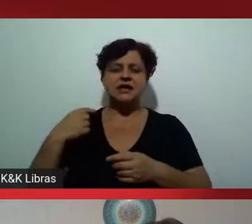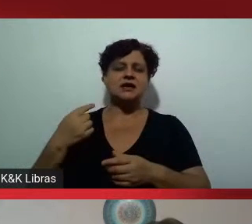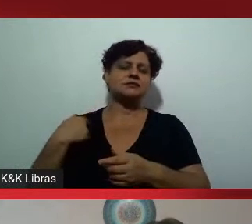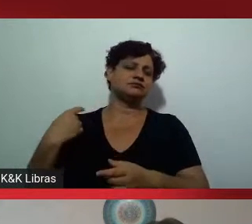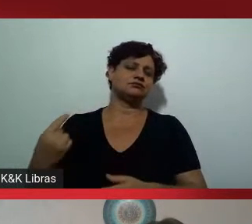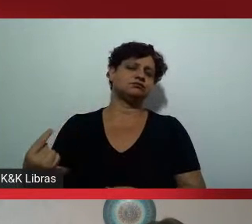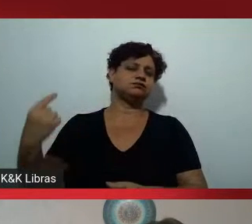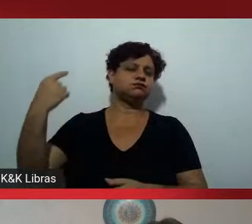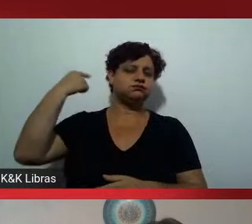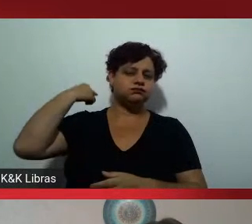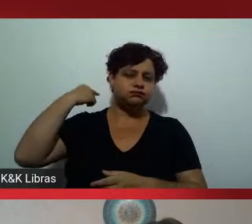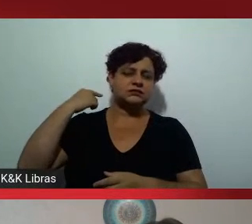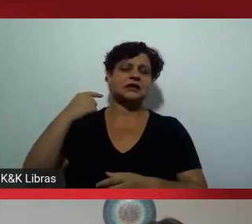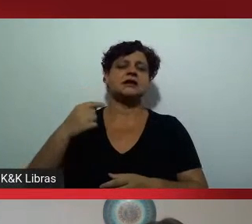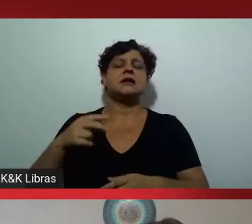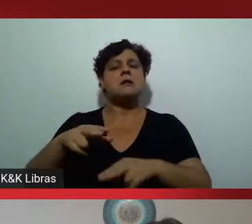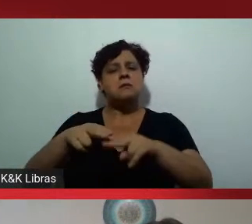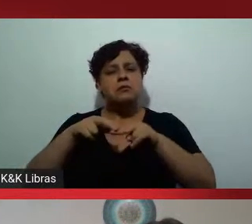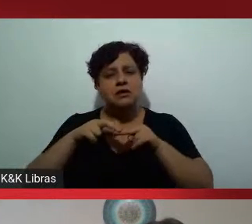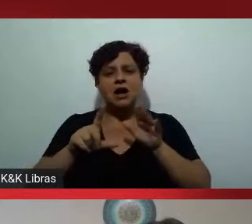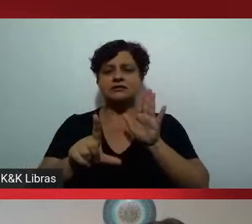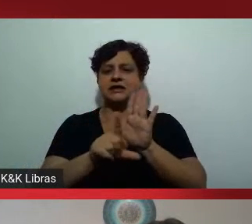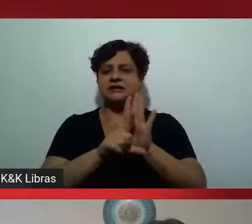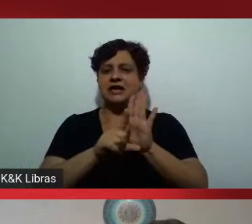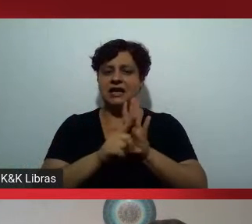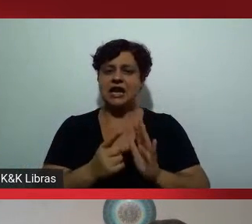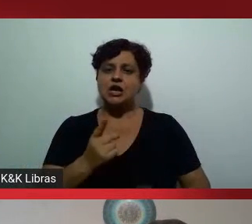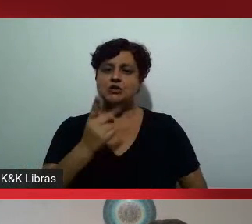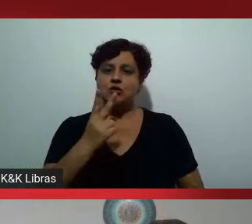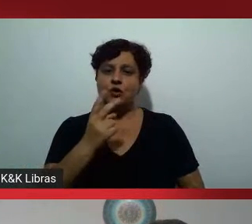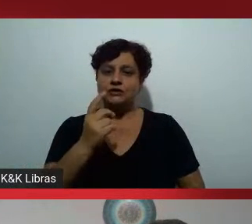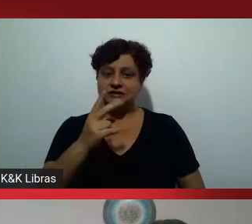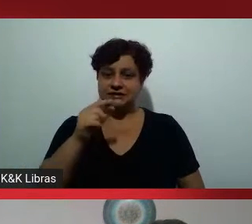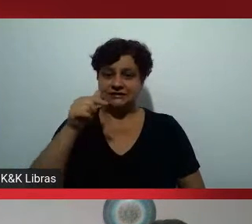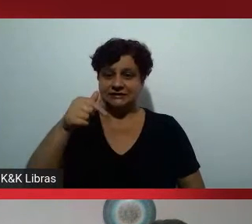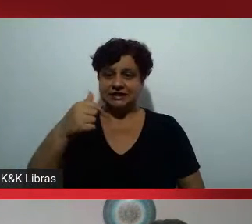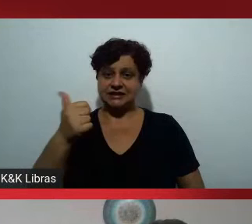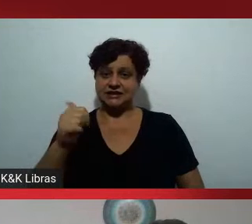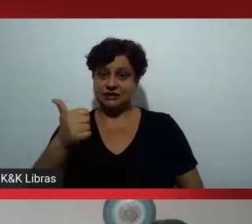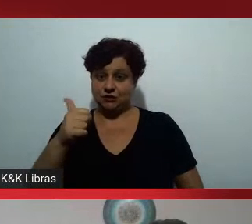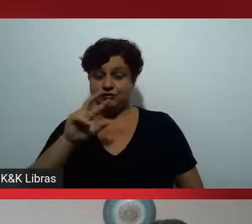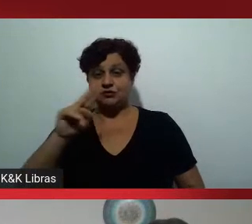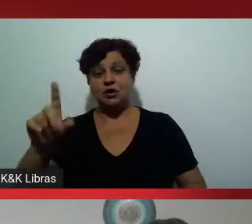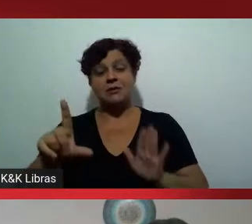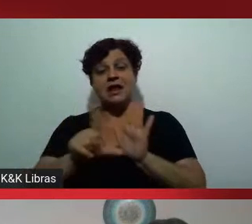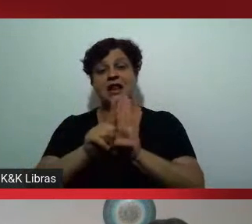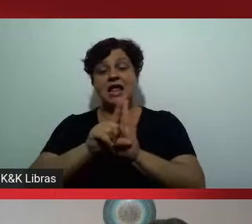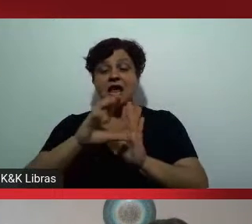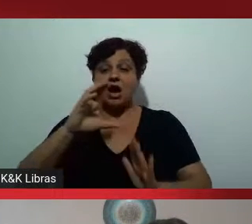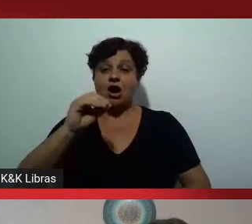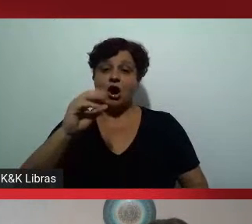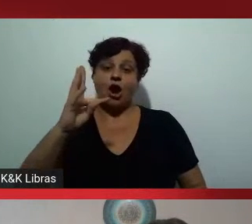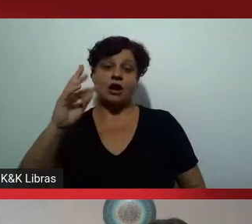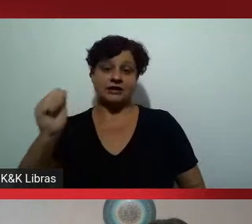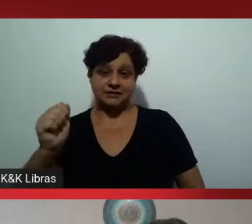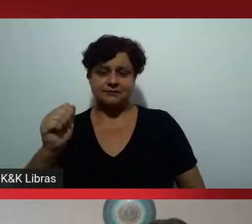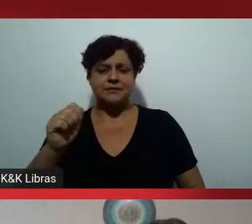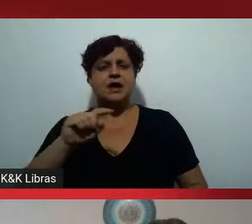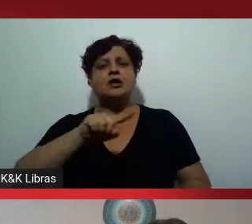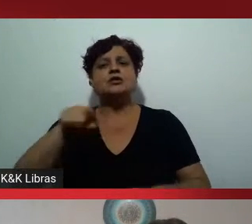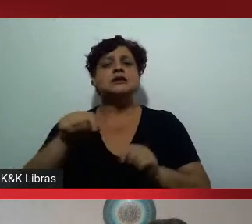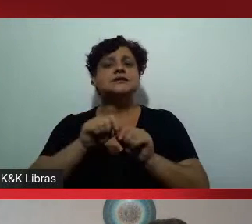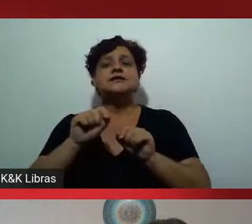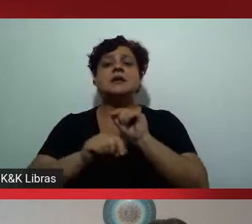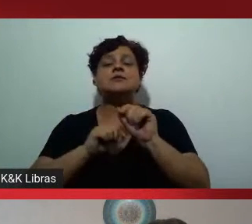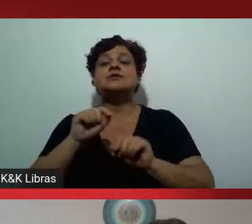12.711, que é chamada popularmente de lei de cotas, nós invertemos aquilo que tínhamos até então, se